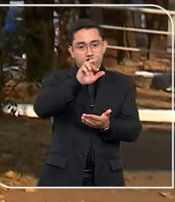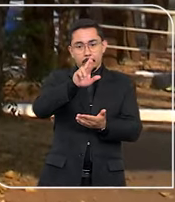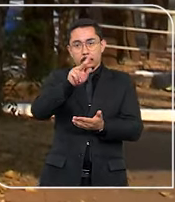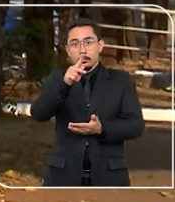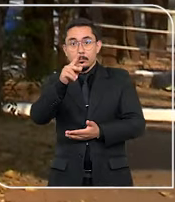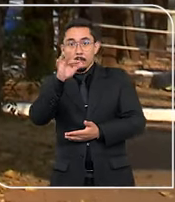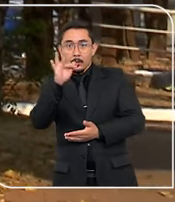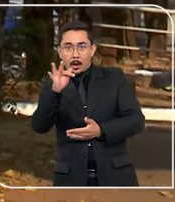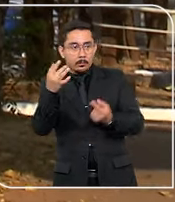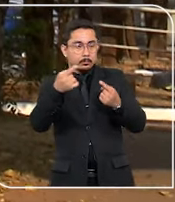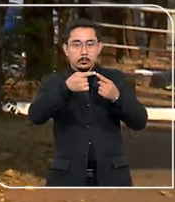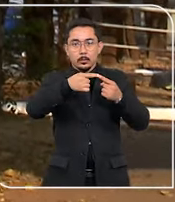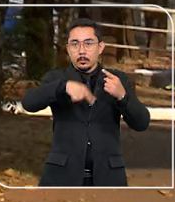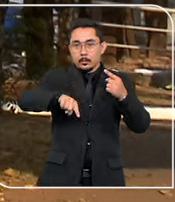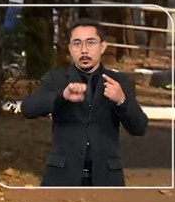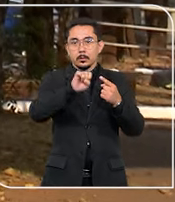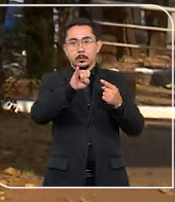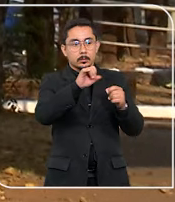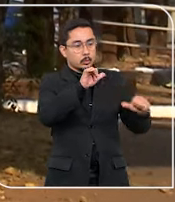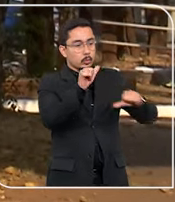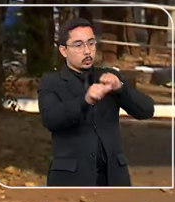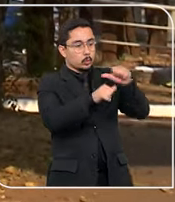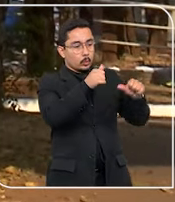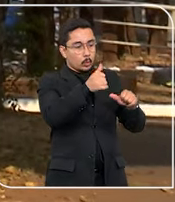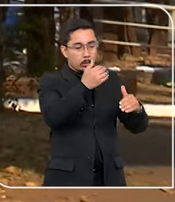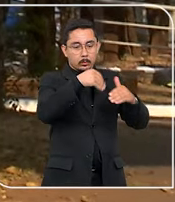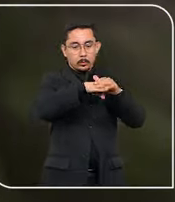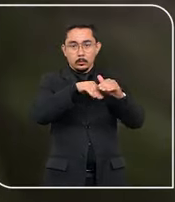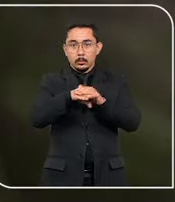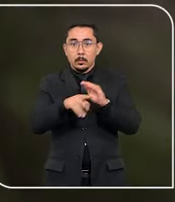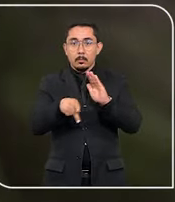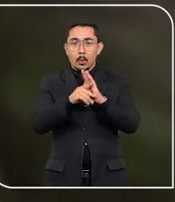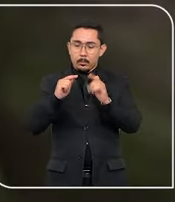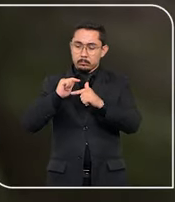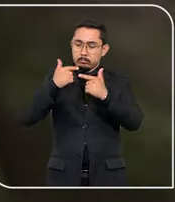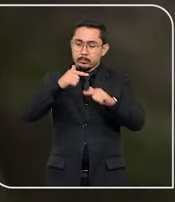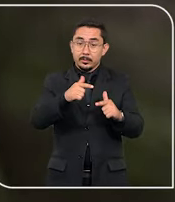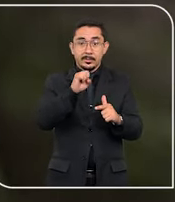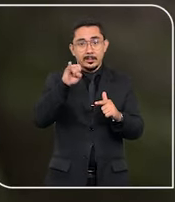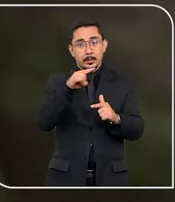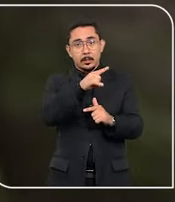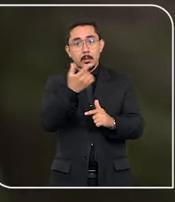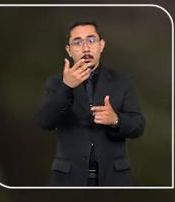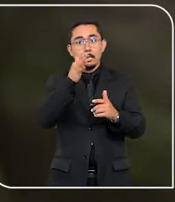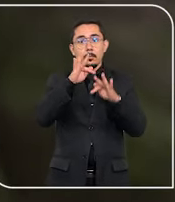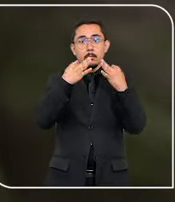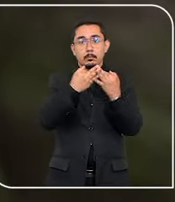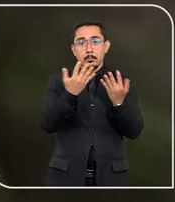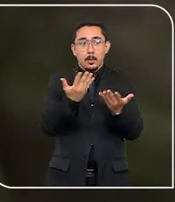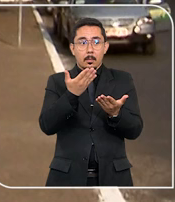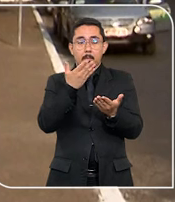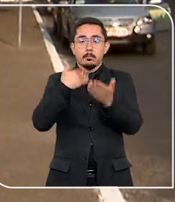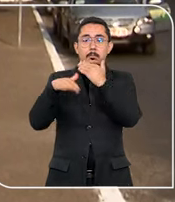de renda retido na fonte sobre transferência de fundo de investimento por sucessão em casos de morte quando os herdeiros apenas